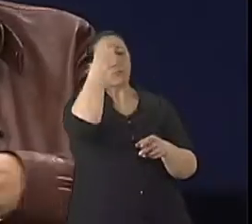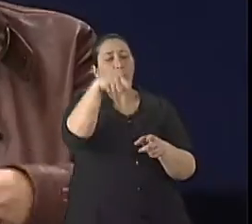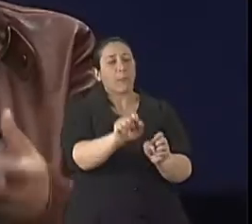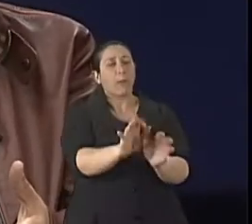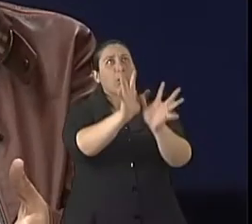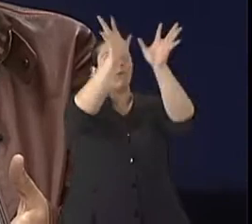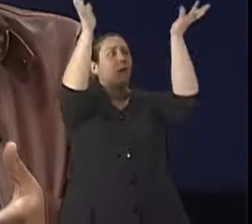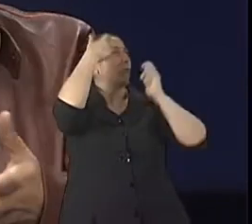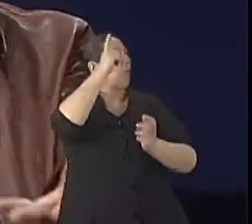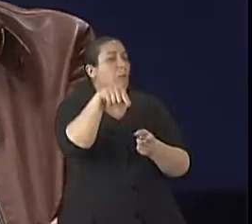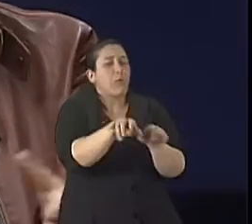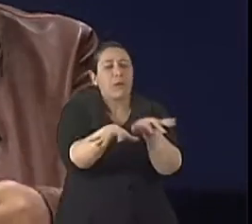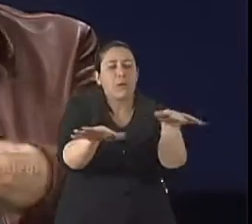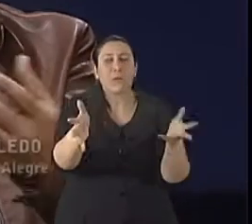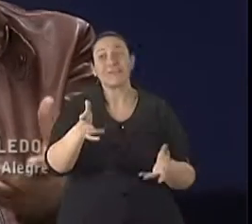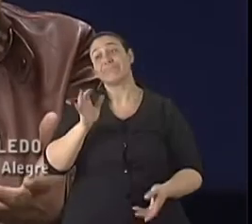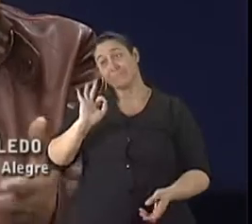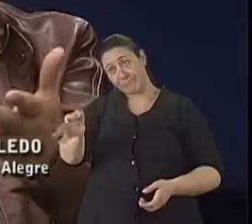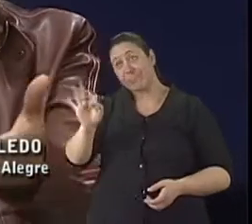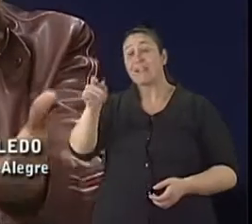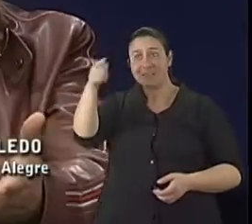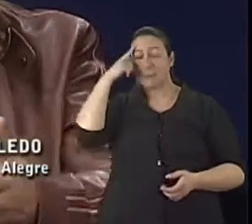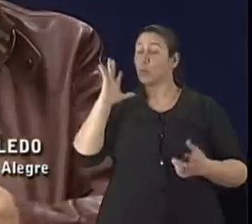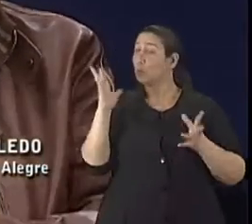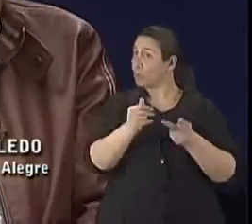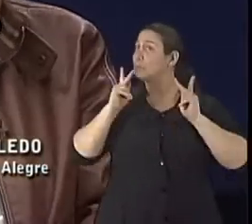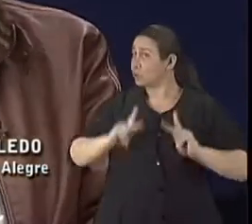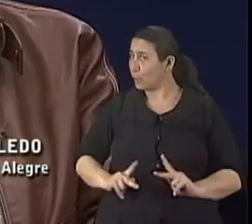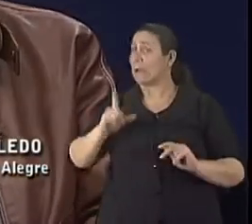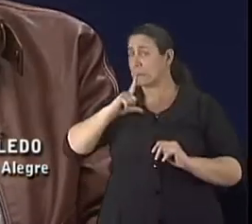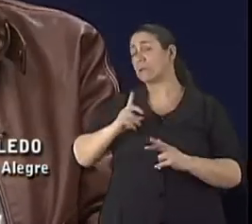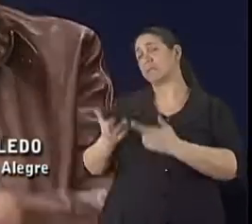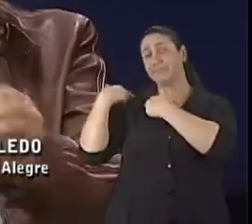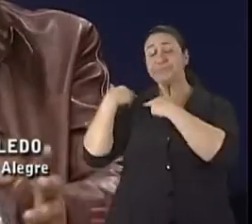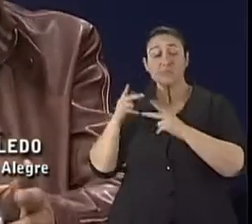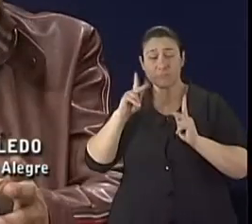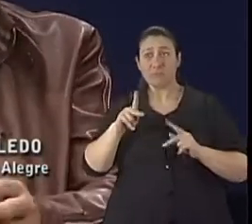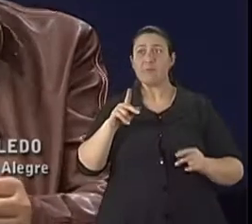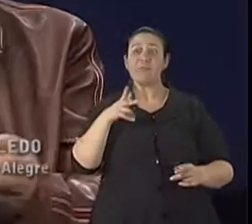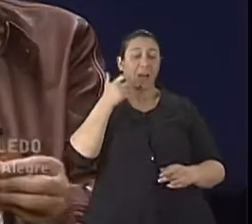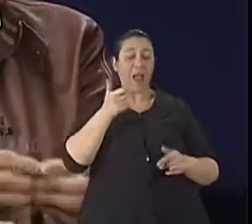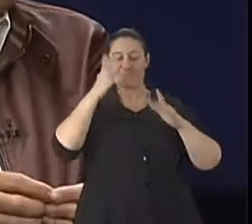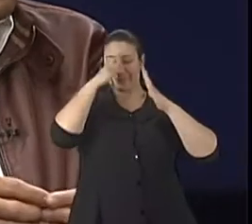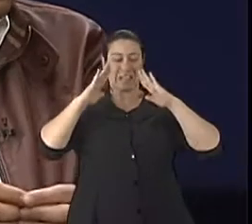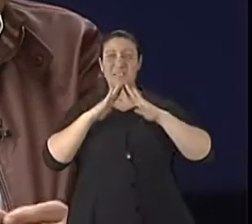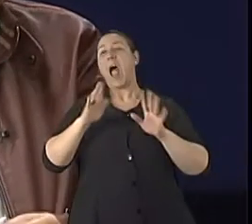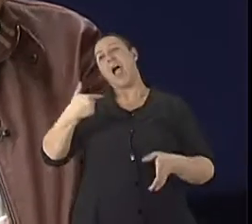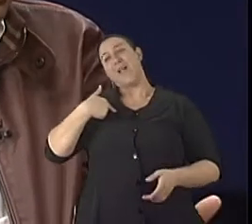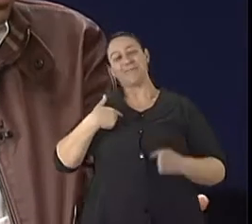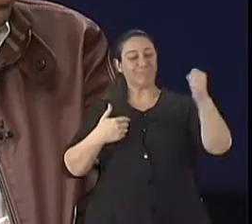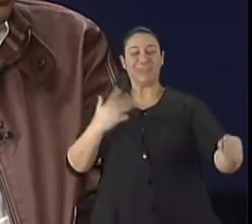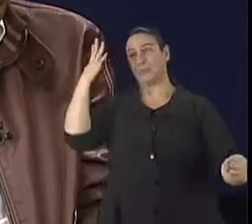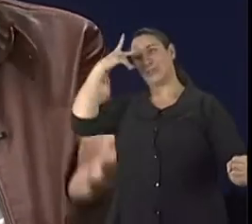pessoas, todos os cidadãos querem viver bem e querem mostrar que eu estou fazendo o bem. Então, ele vai lá e planta uma árvore, só que ele não sabe que aquela